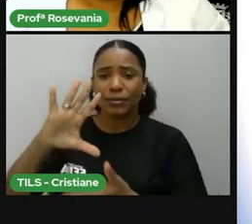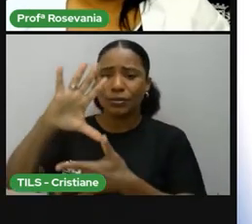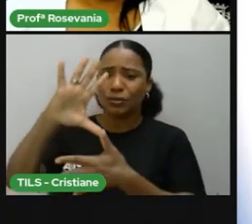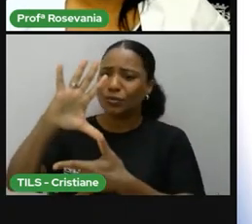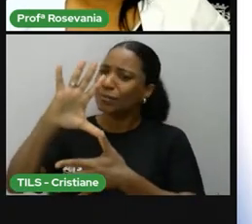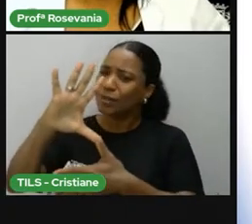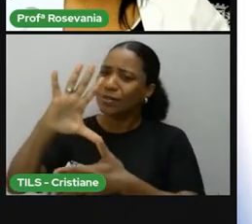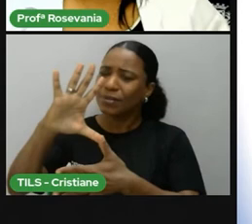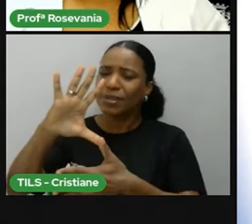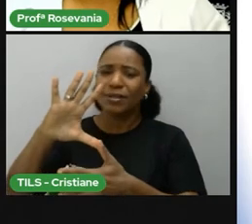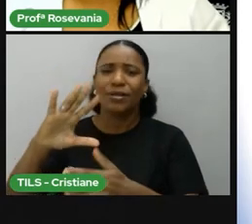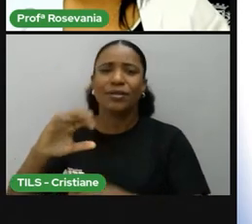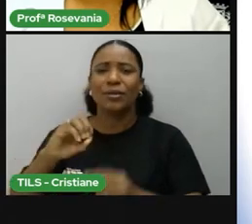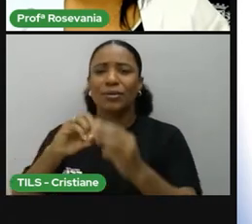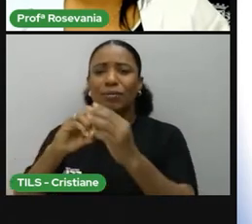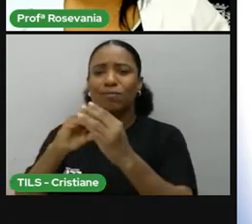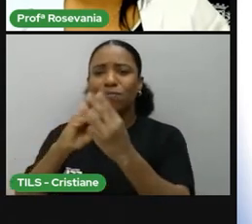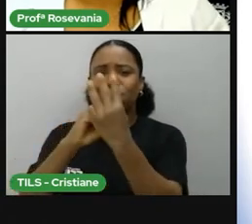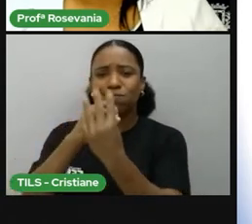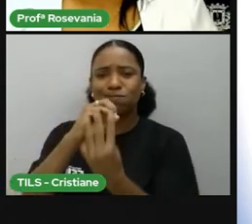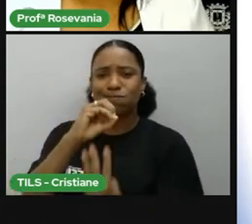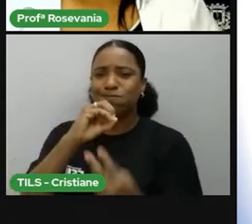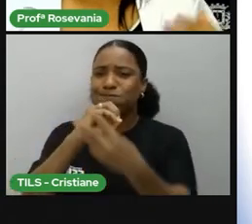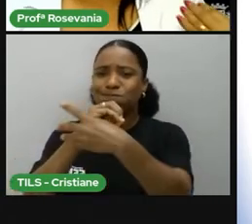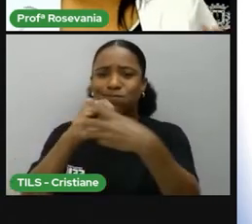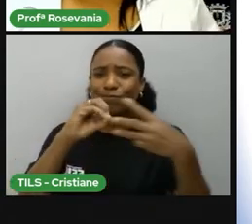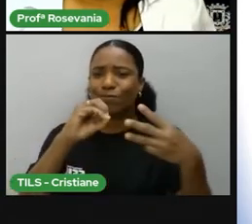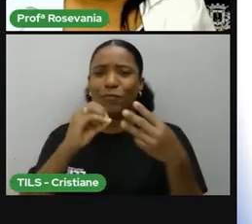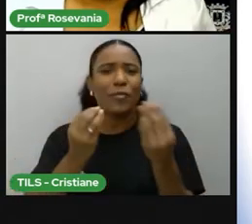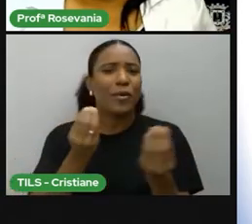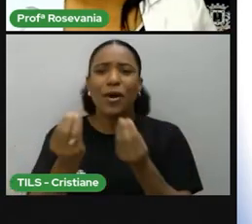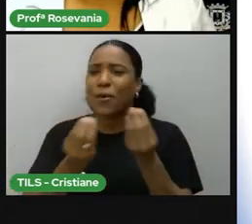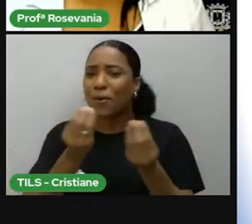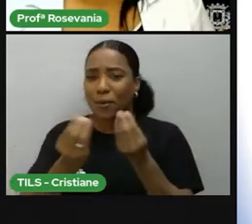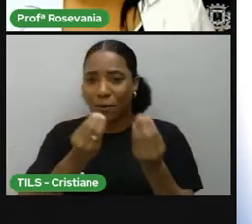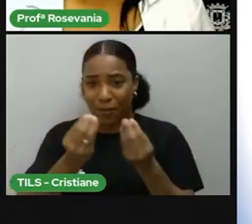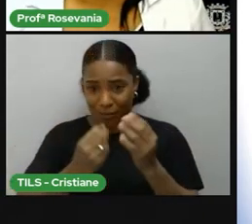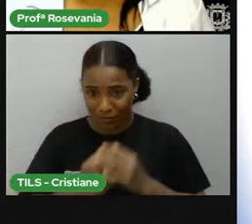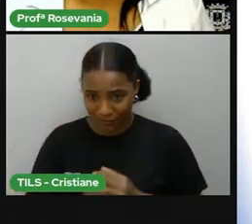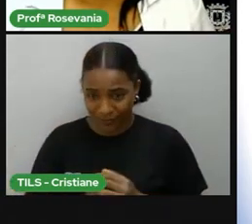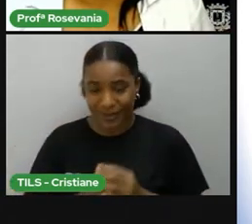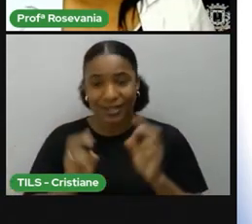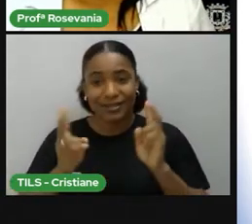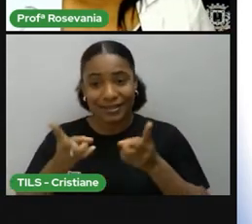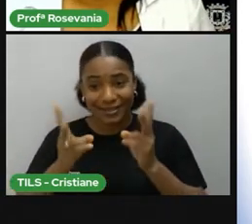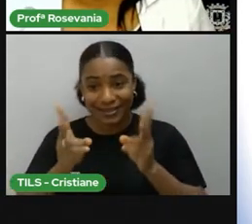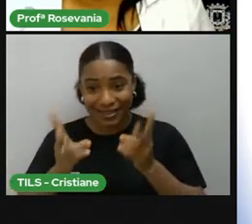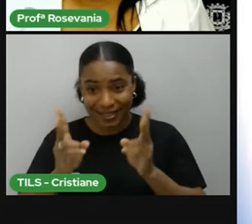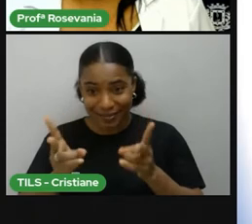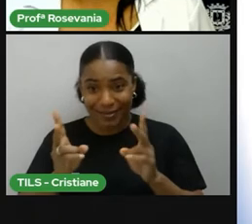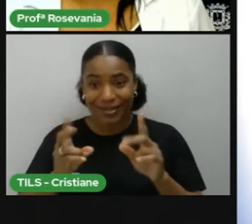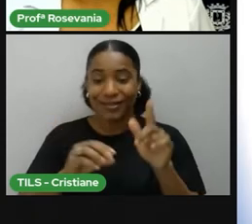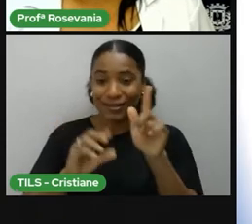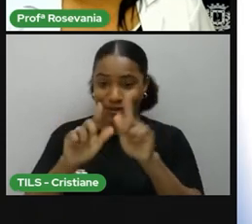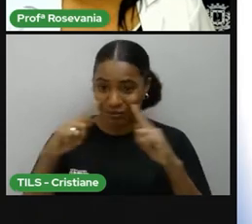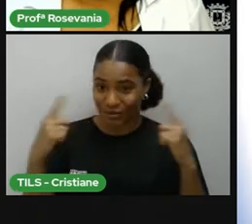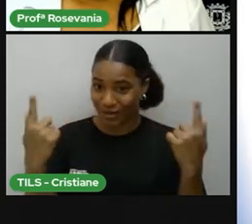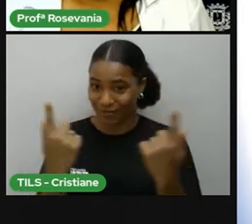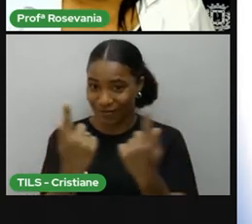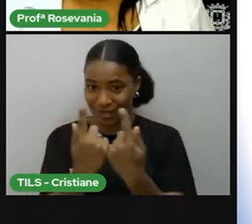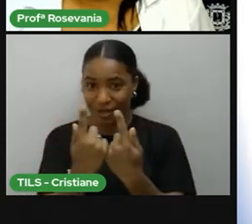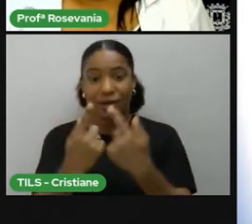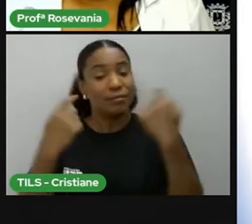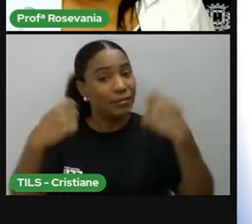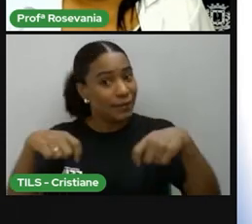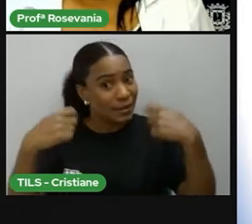essas linhas? aí eu toda vez quando eu for dar uma coordenada geográfica, primeiro eu vou falar sempre a latitude,